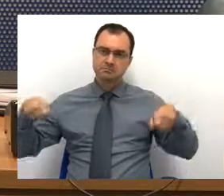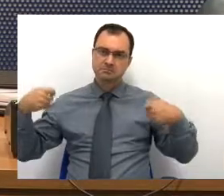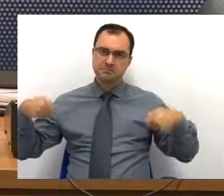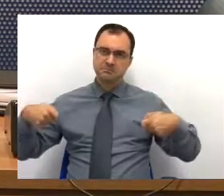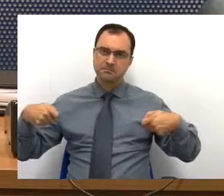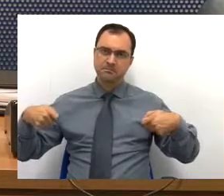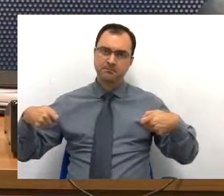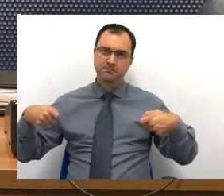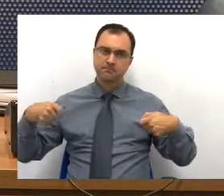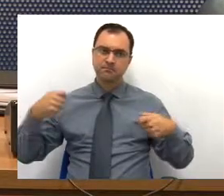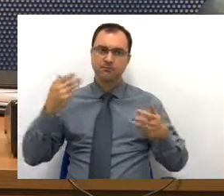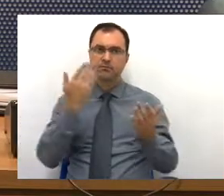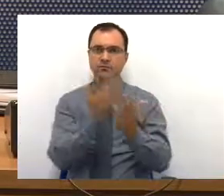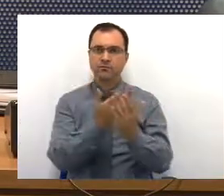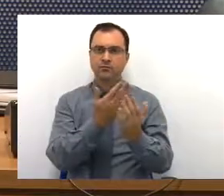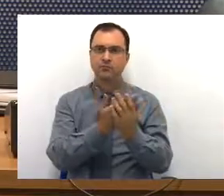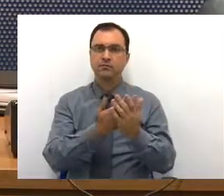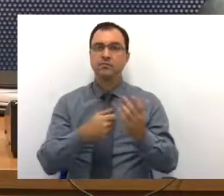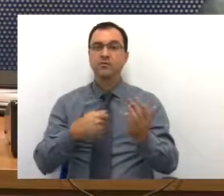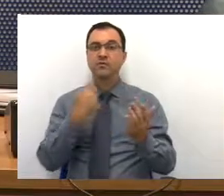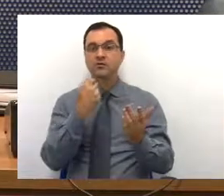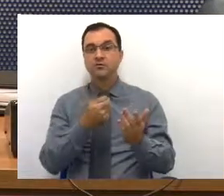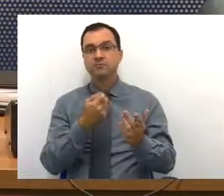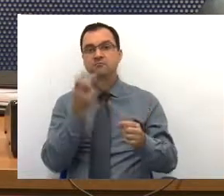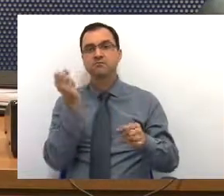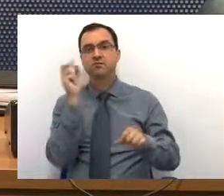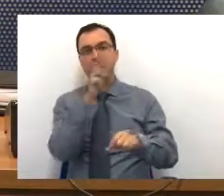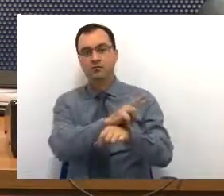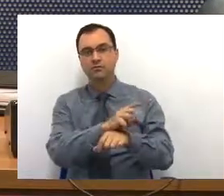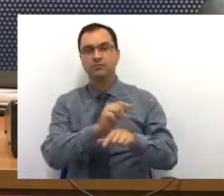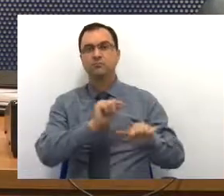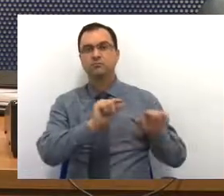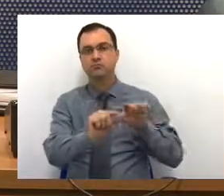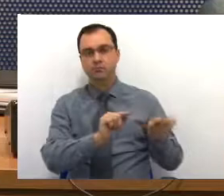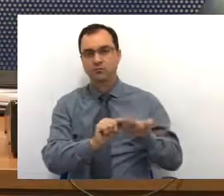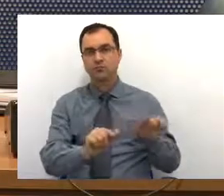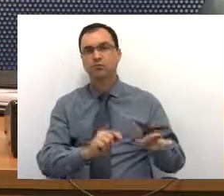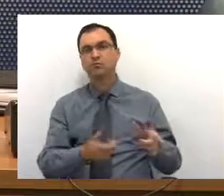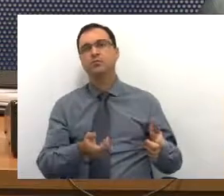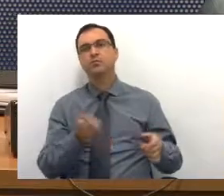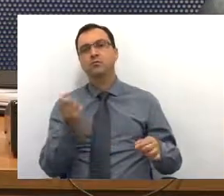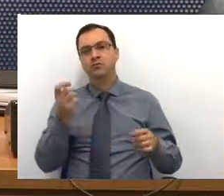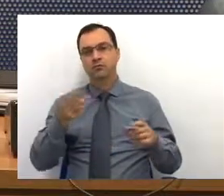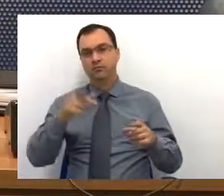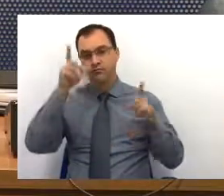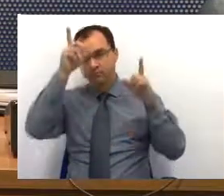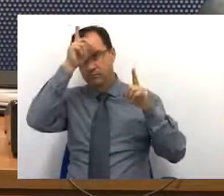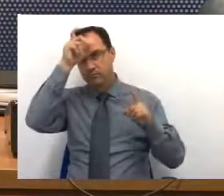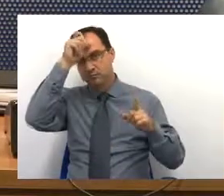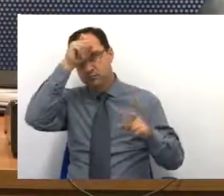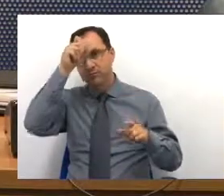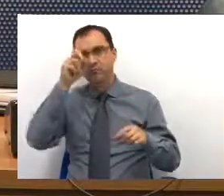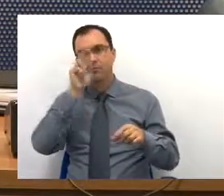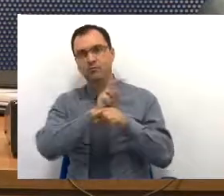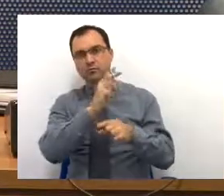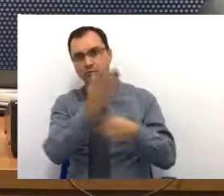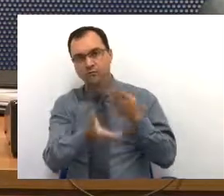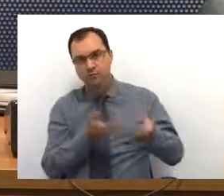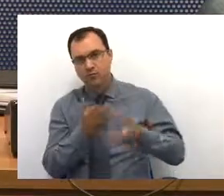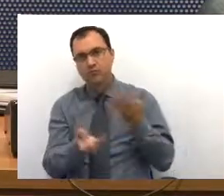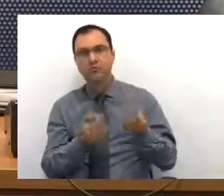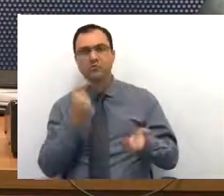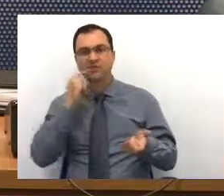que os alunos façam estágio, estágio de enfermagem, de nutrição, de